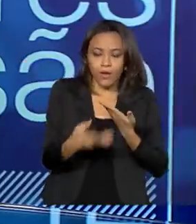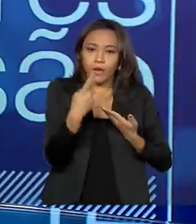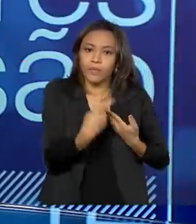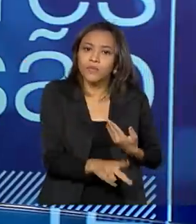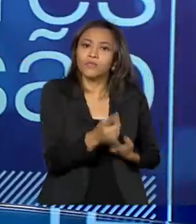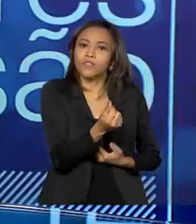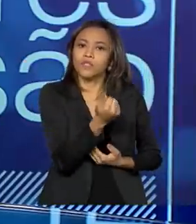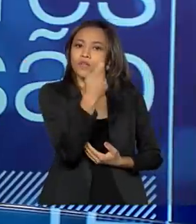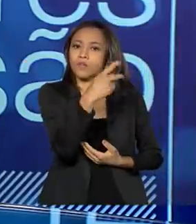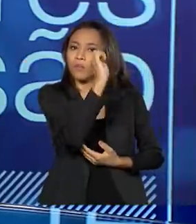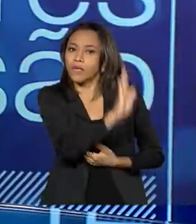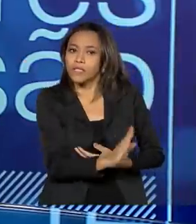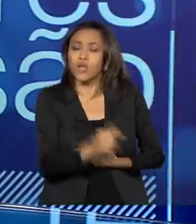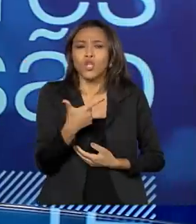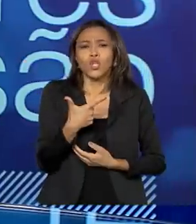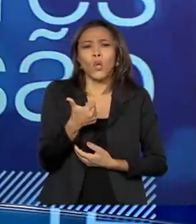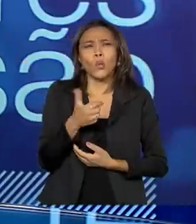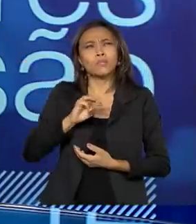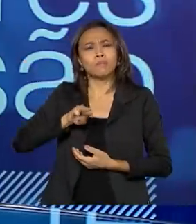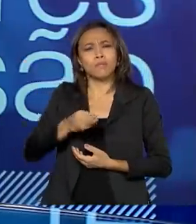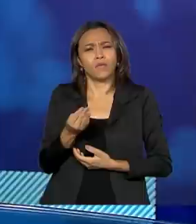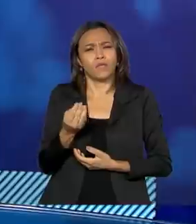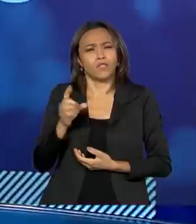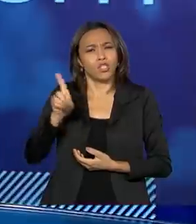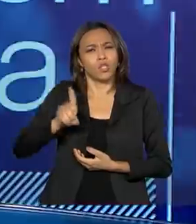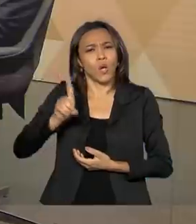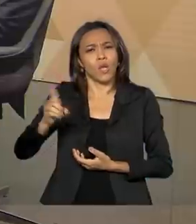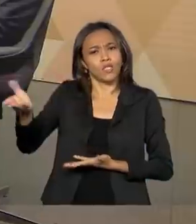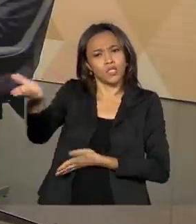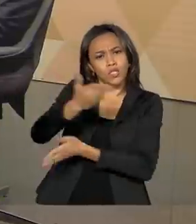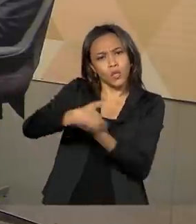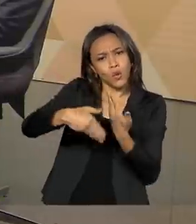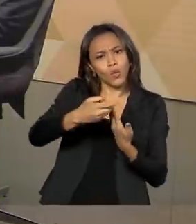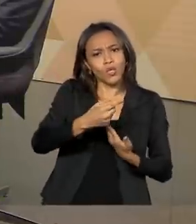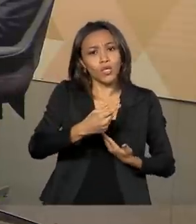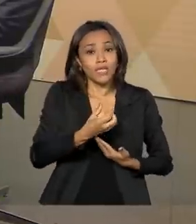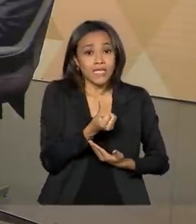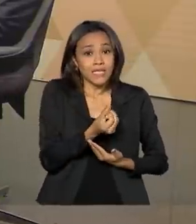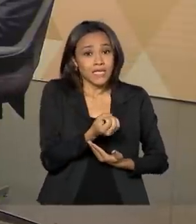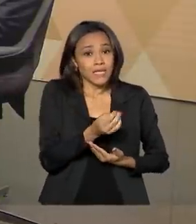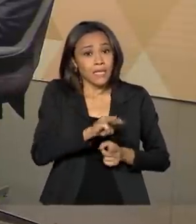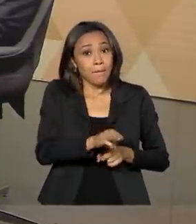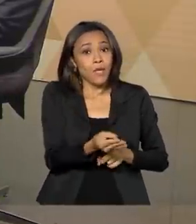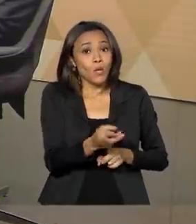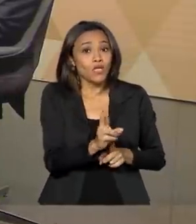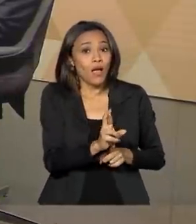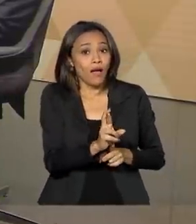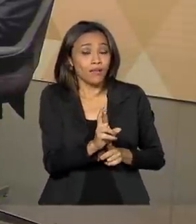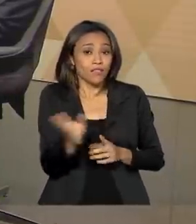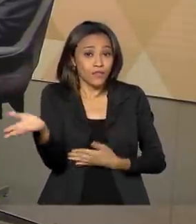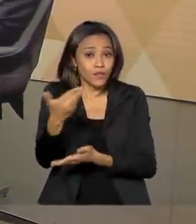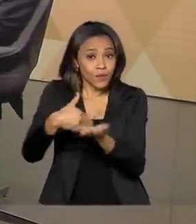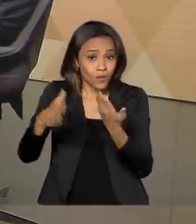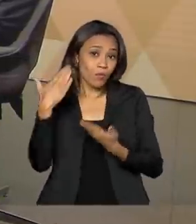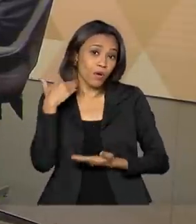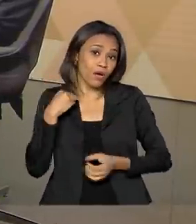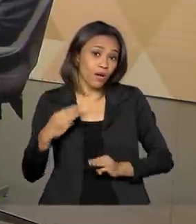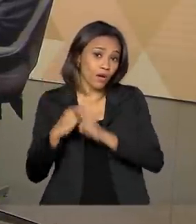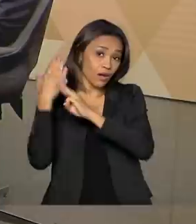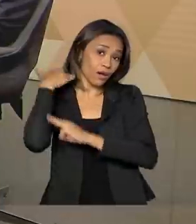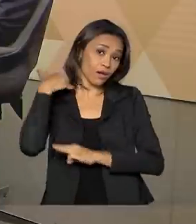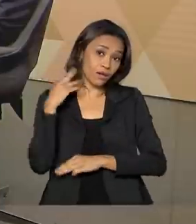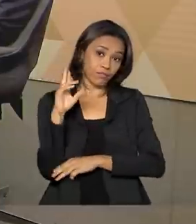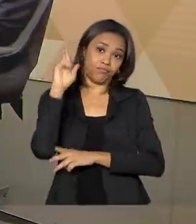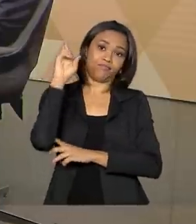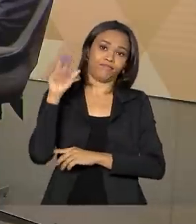uma venda de 12 milhões de dólares, que converteu em praticamente 60 milhões de reais aos cofres públicos